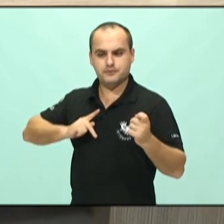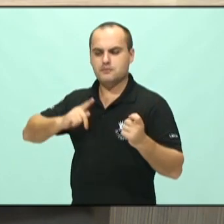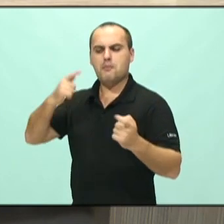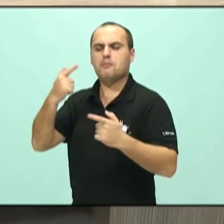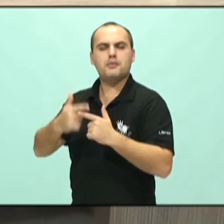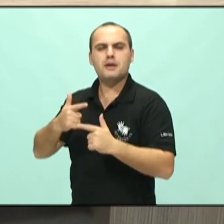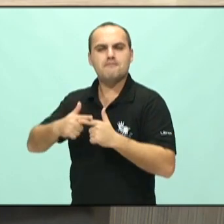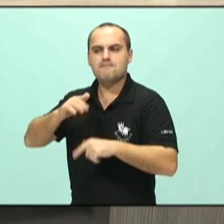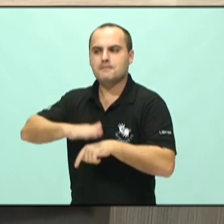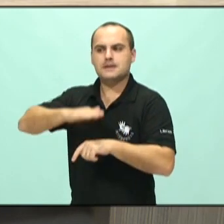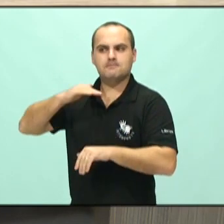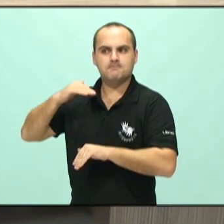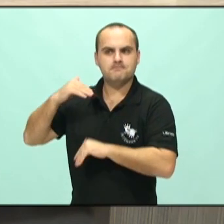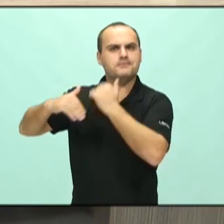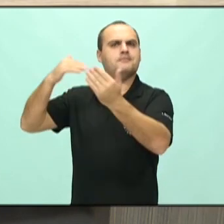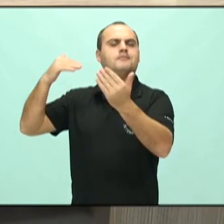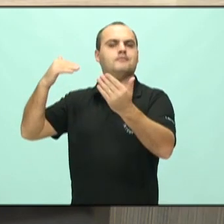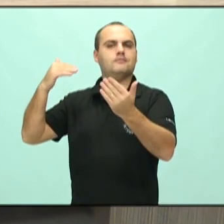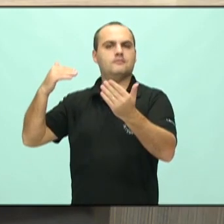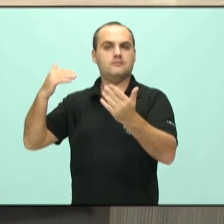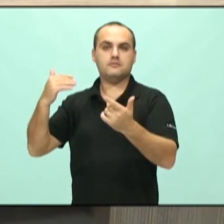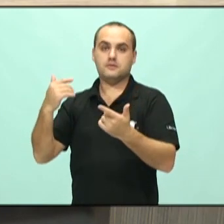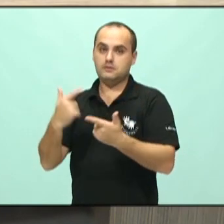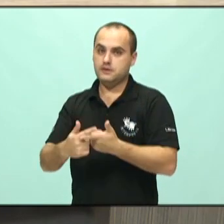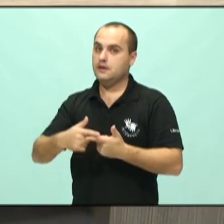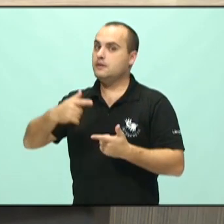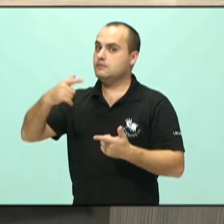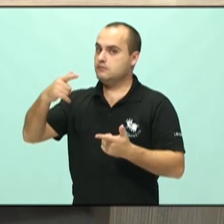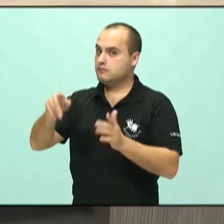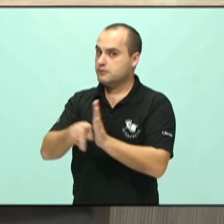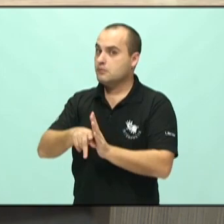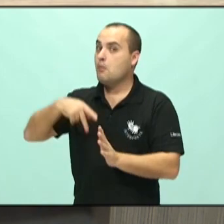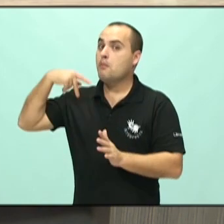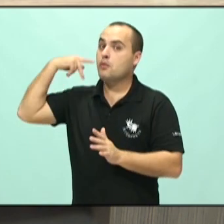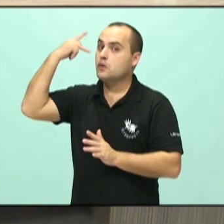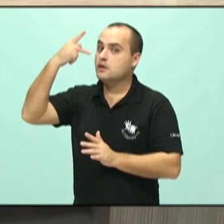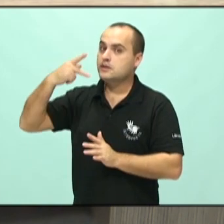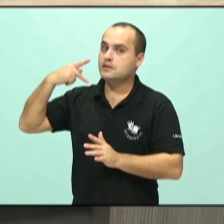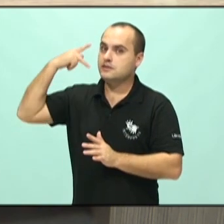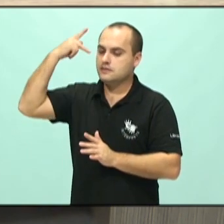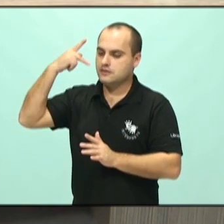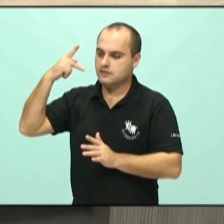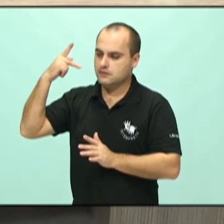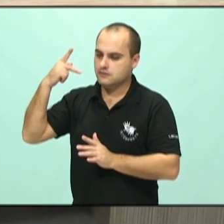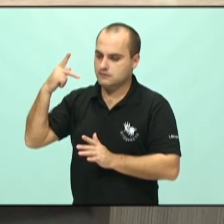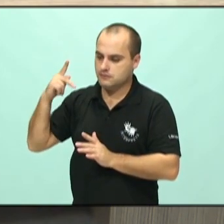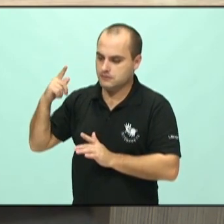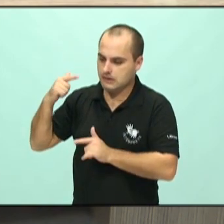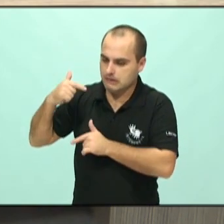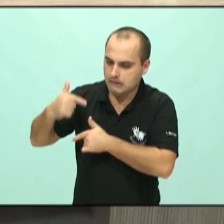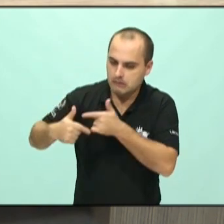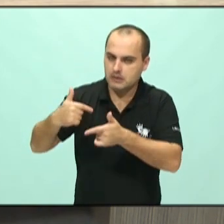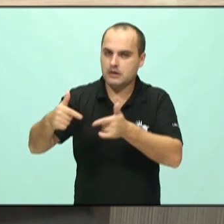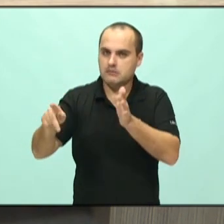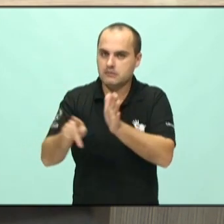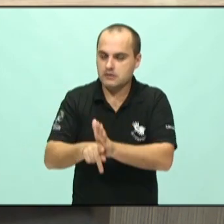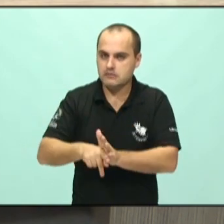Até porque a política pública para a saúde mental ela é ainda muito